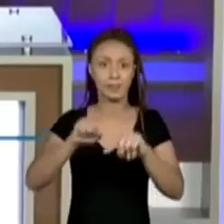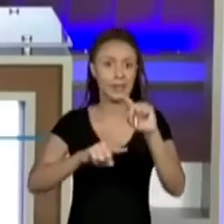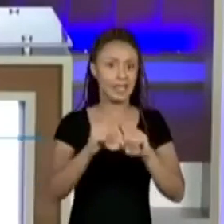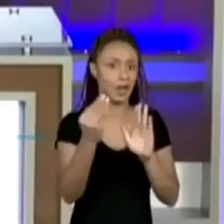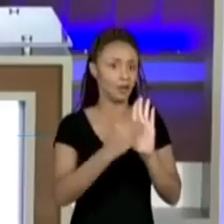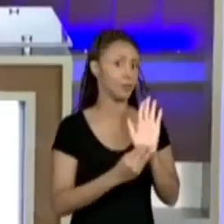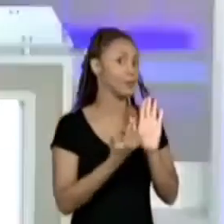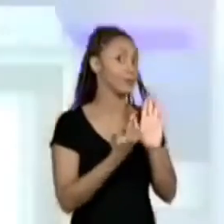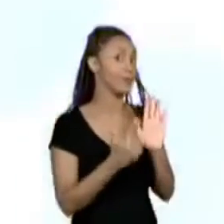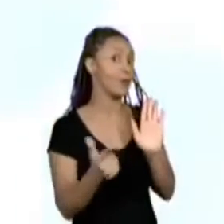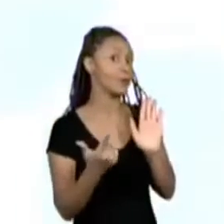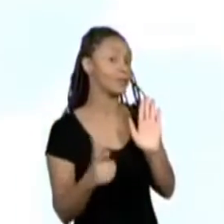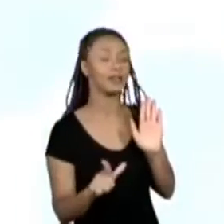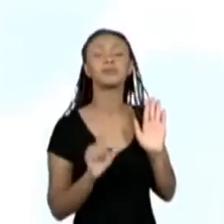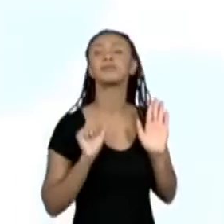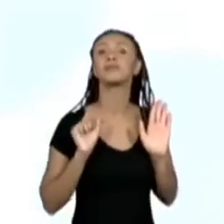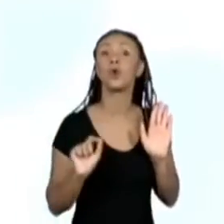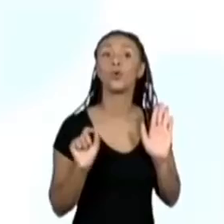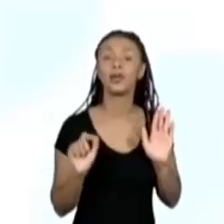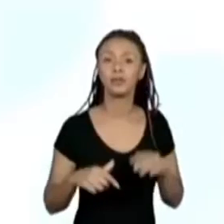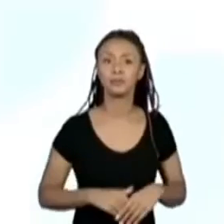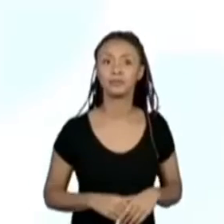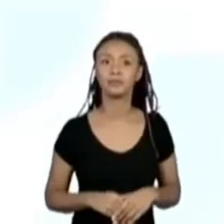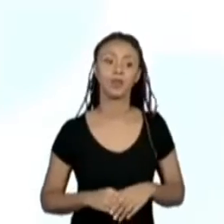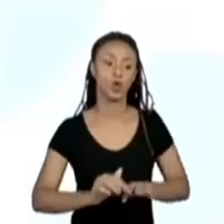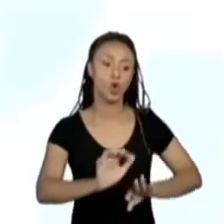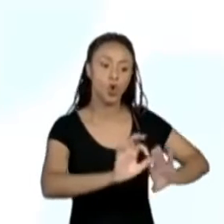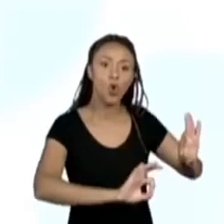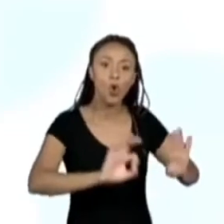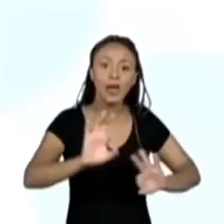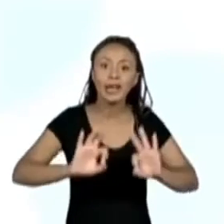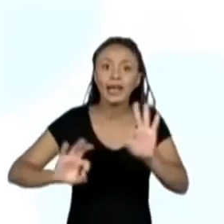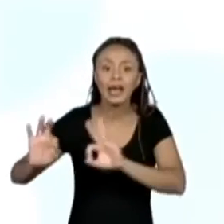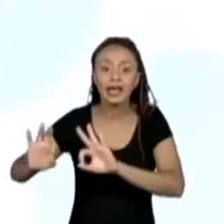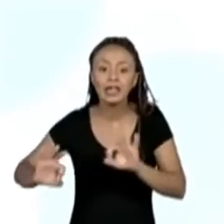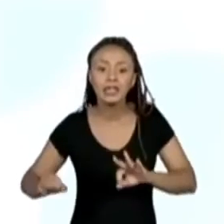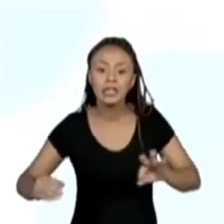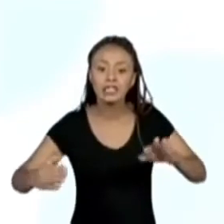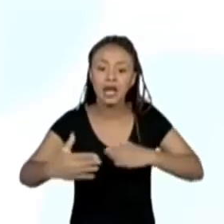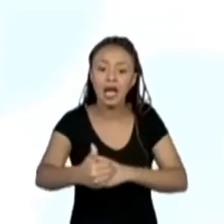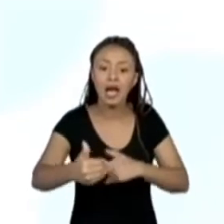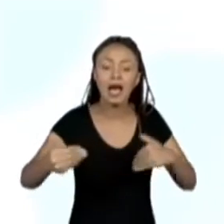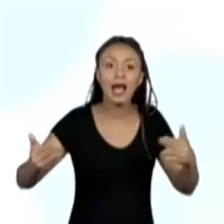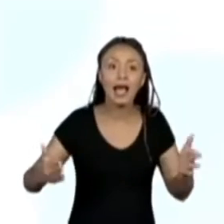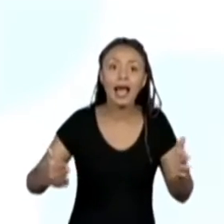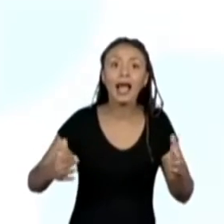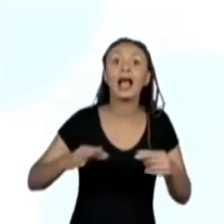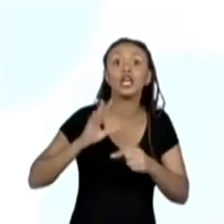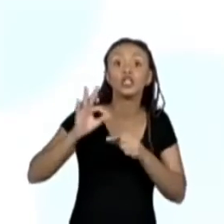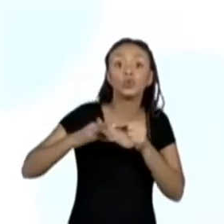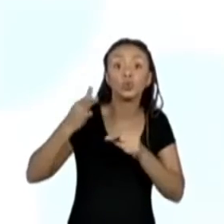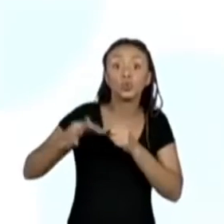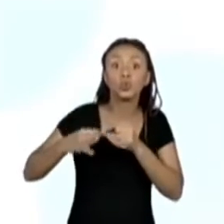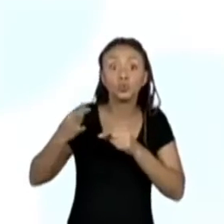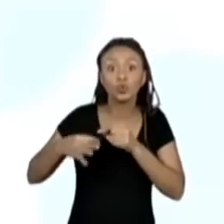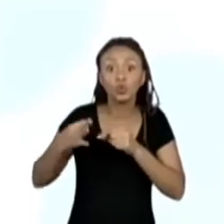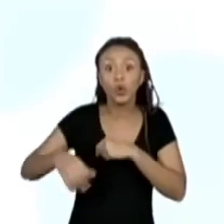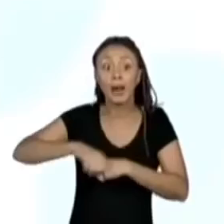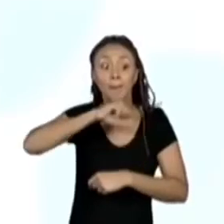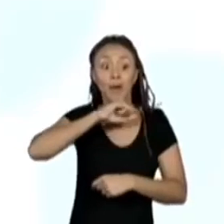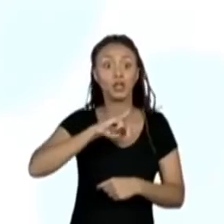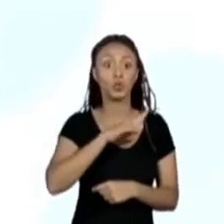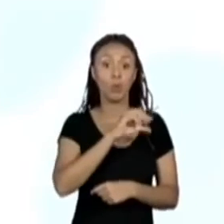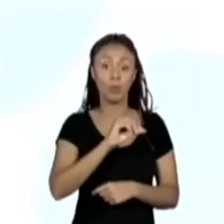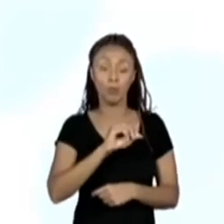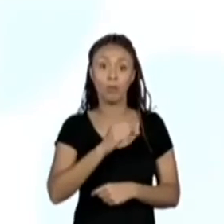no material. Que é ajudar a organizar a caixa de costura da mãe do João Pedro.